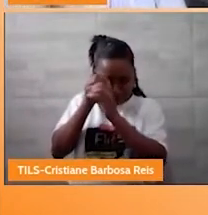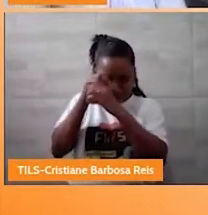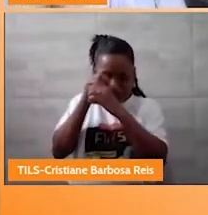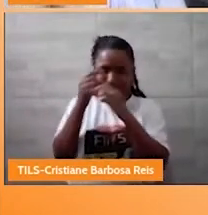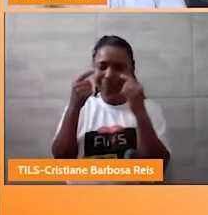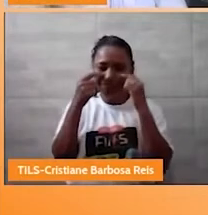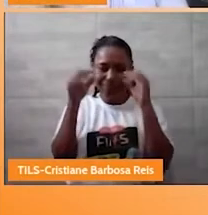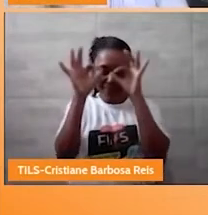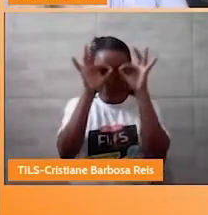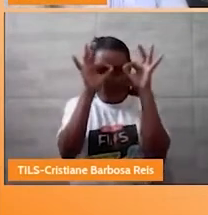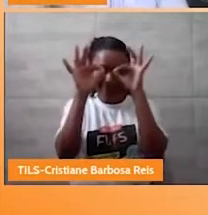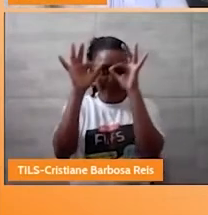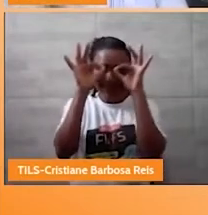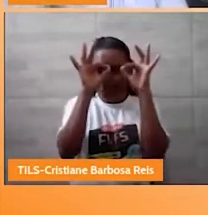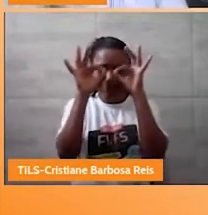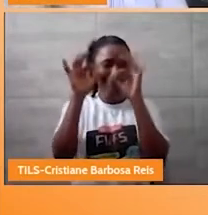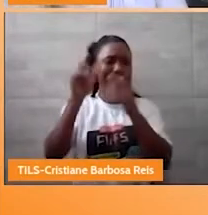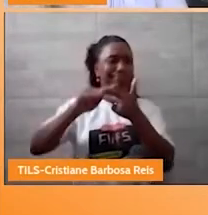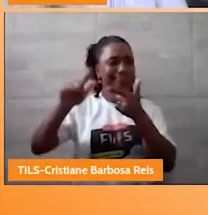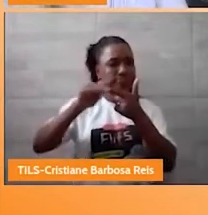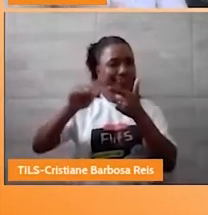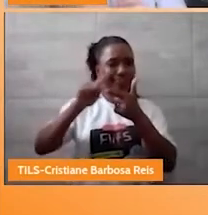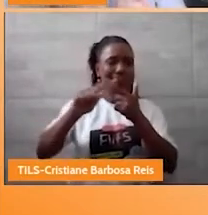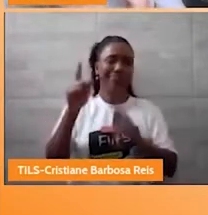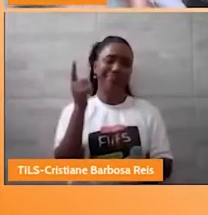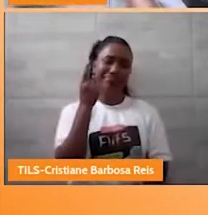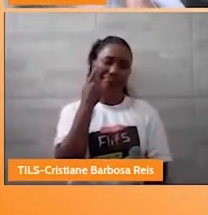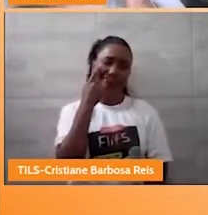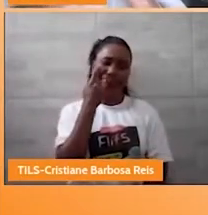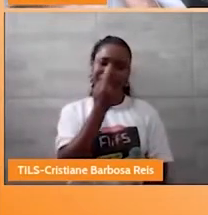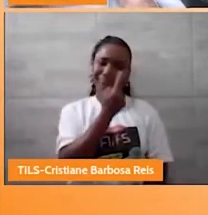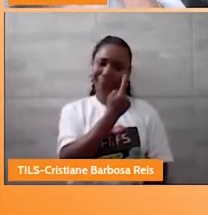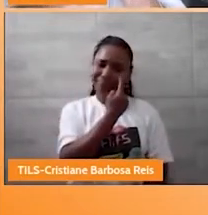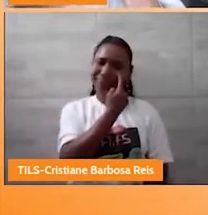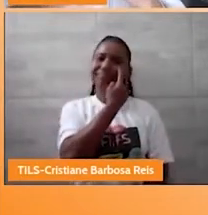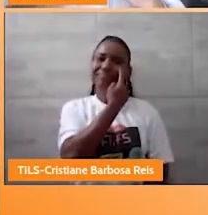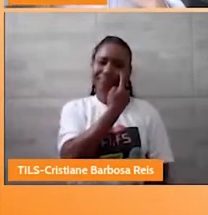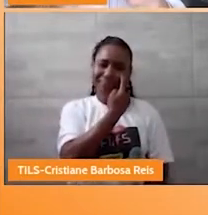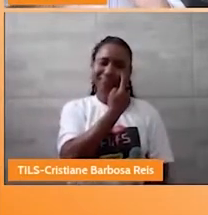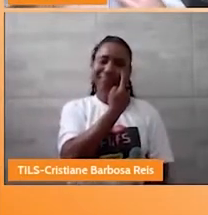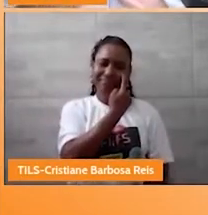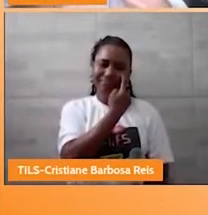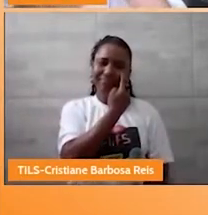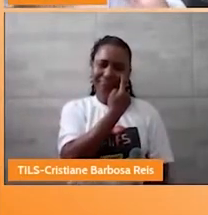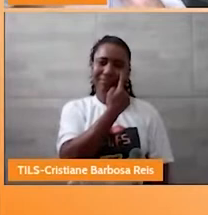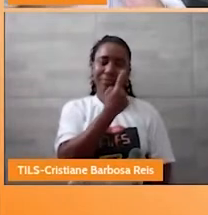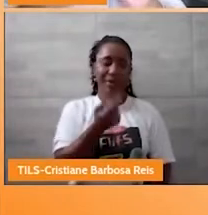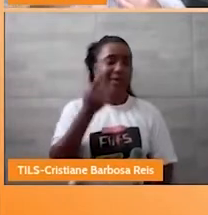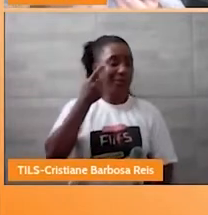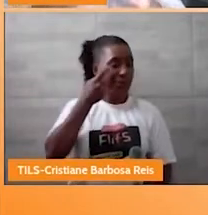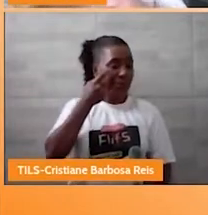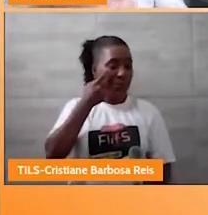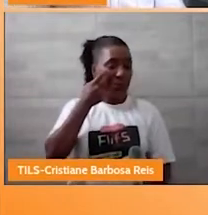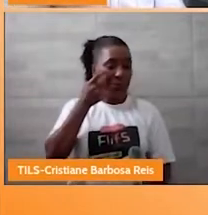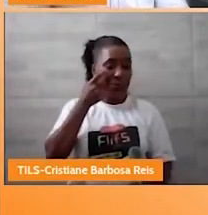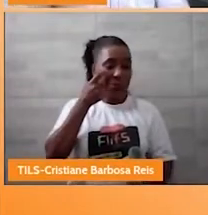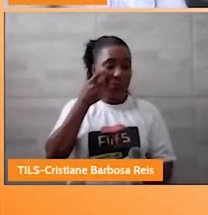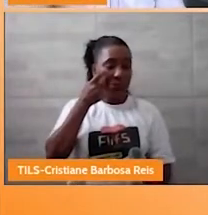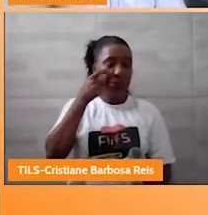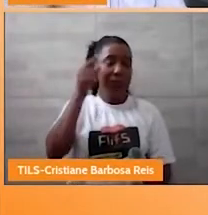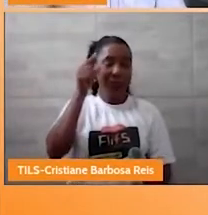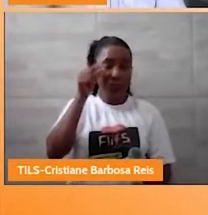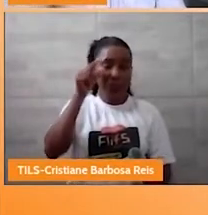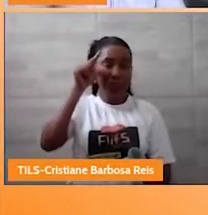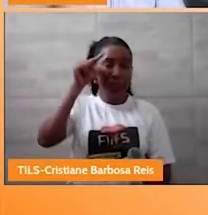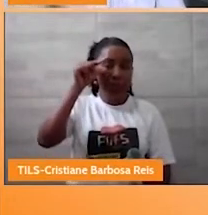chamada ambliopia. Que é uma condição em que ela precisa estimular o olho. A visão de um dos olhos.